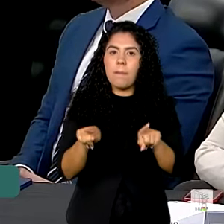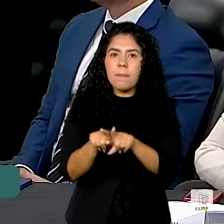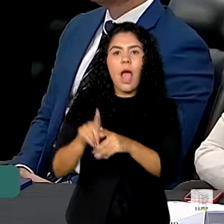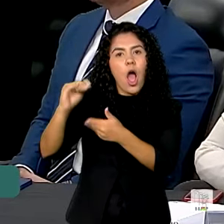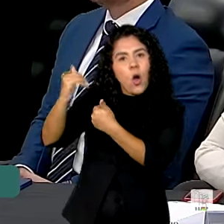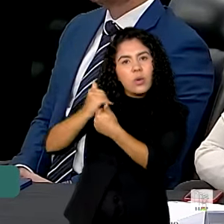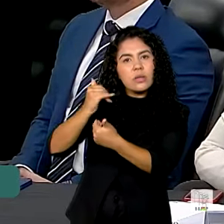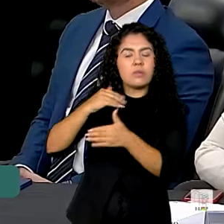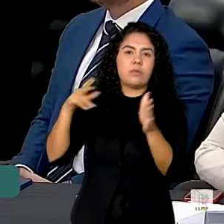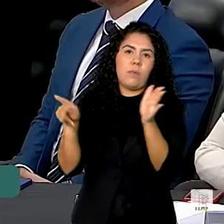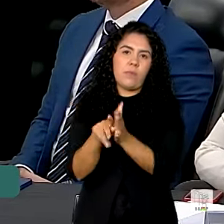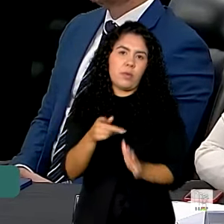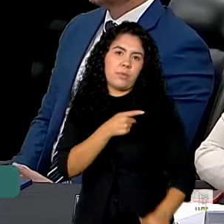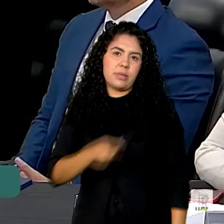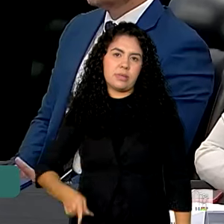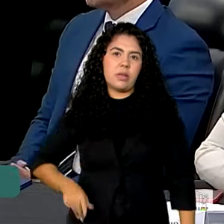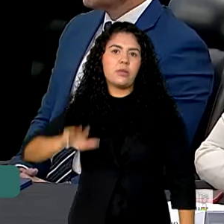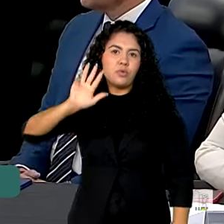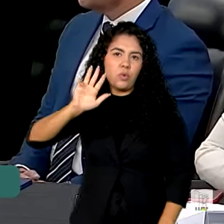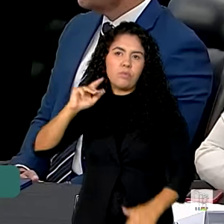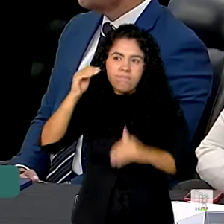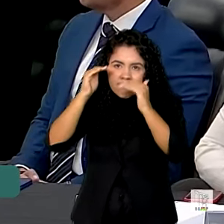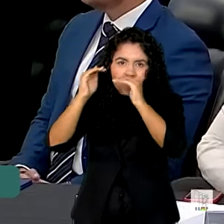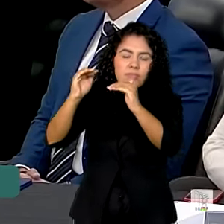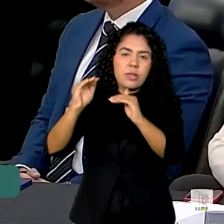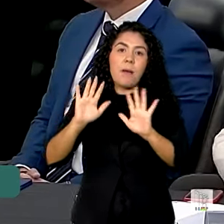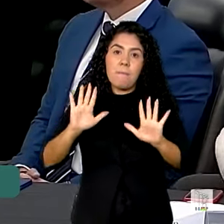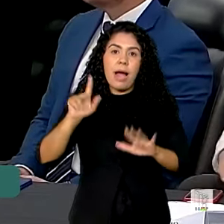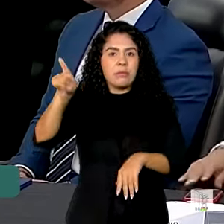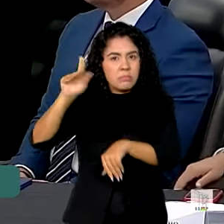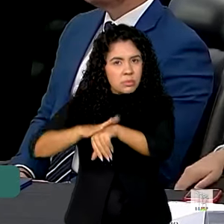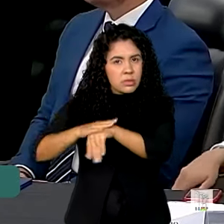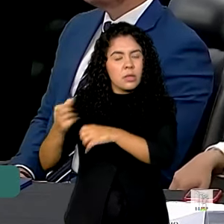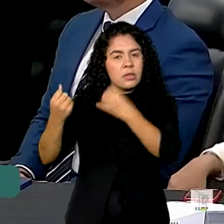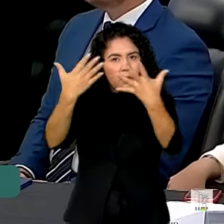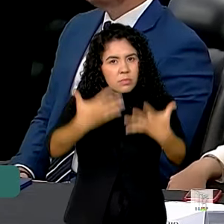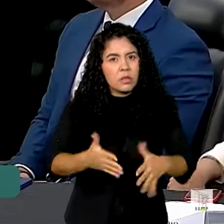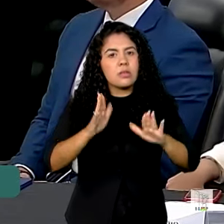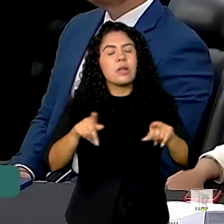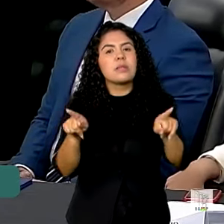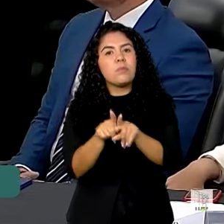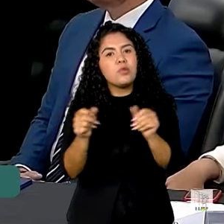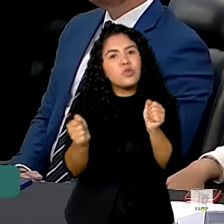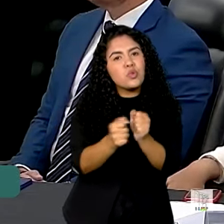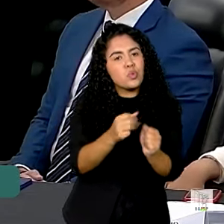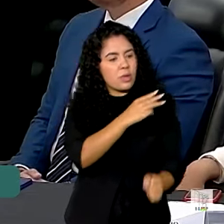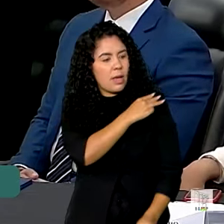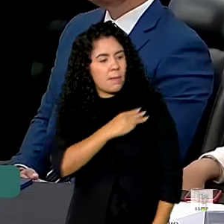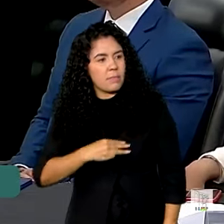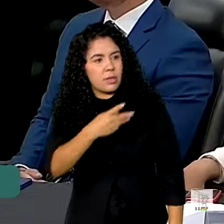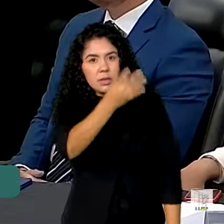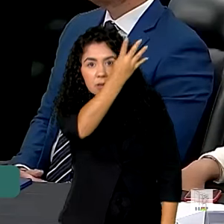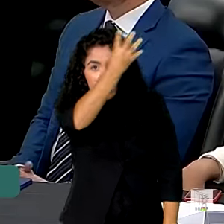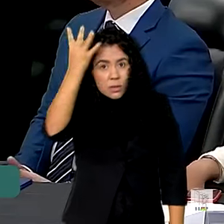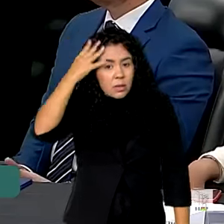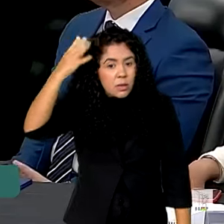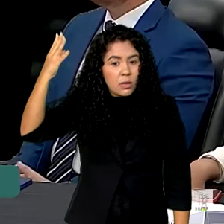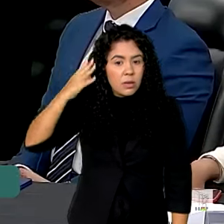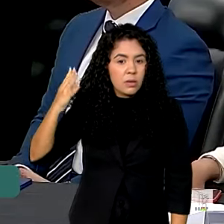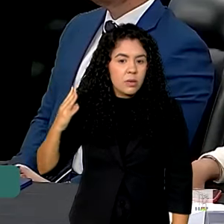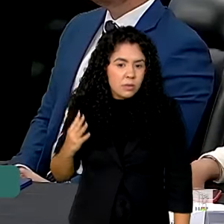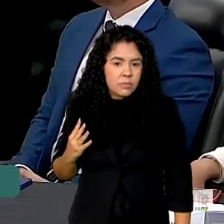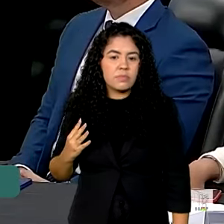governo do presidente Lula. O presidente Lula, como já disse a ministra Sônia Guajajara e também o Paulo Céu, nos deu uma